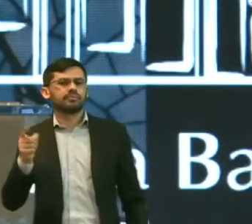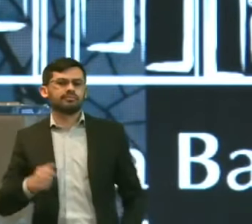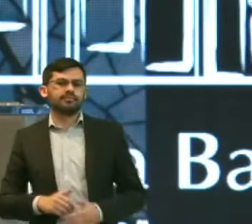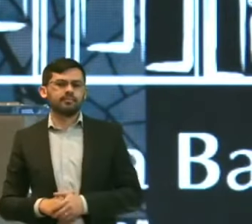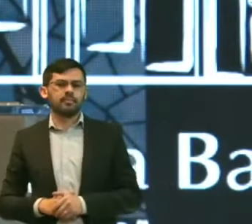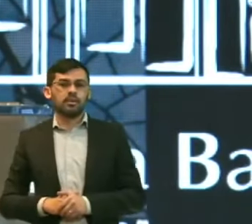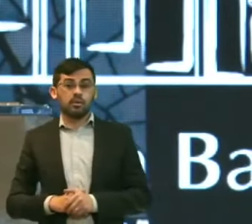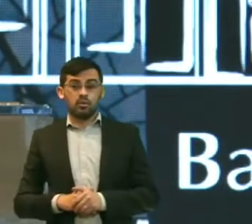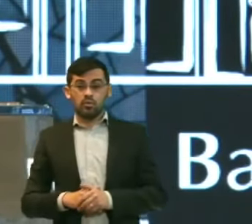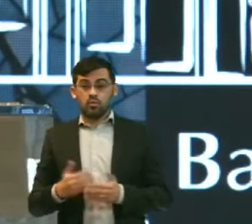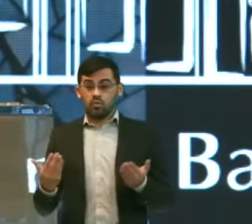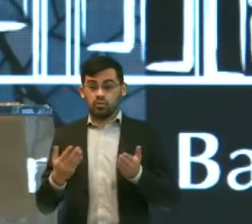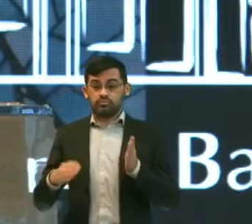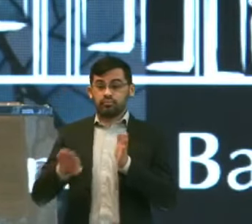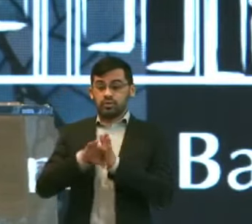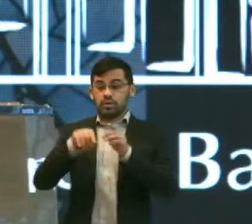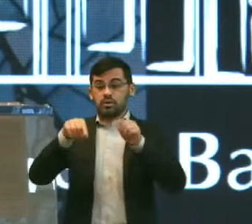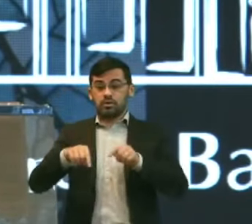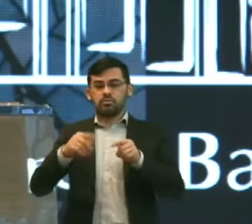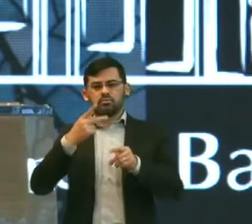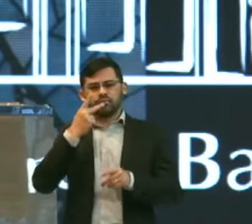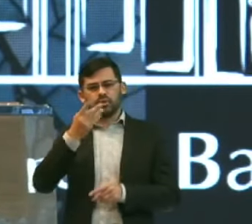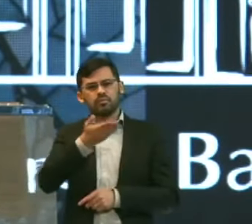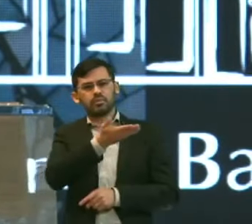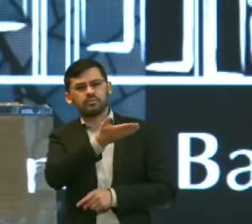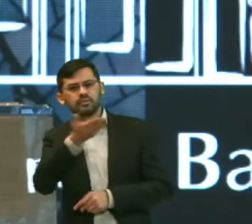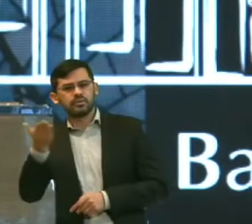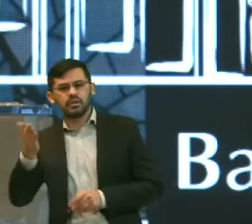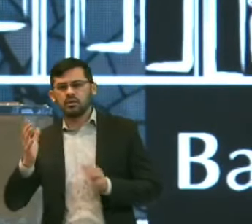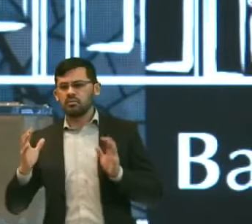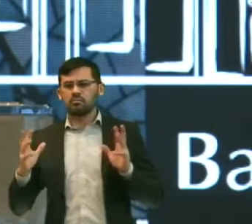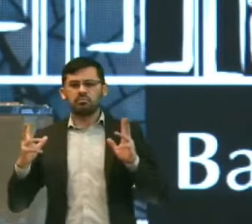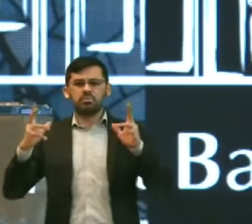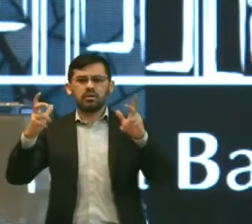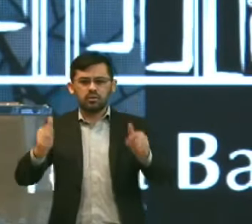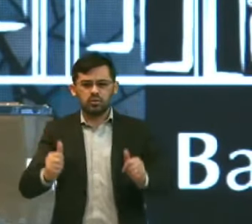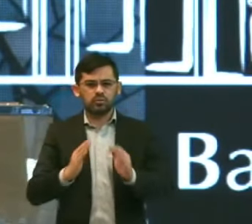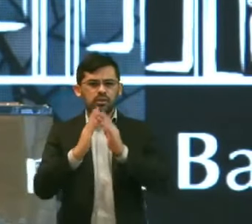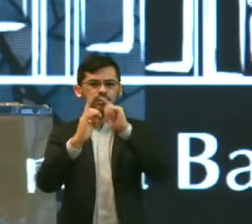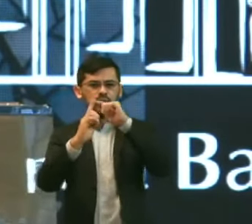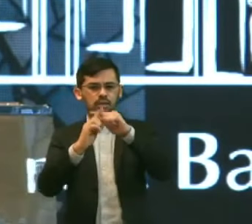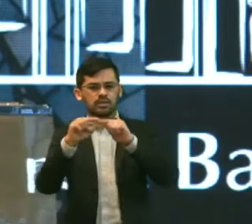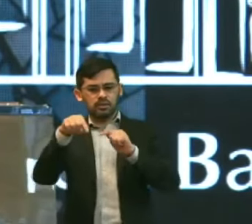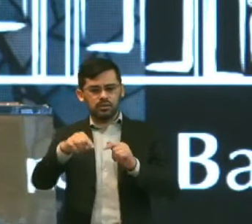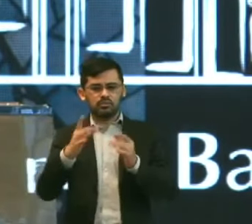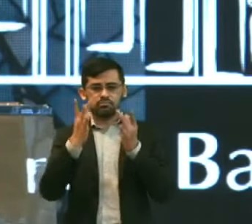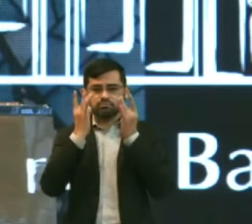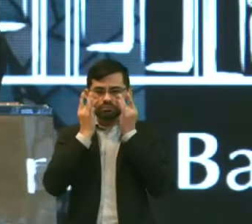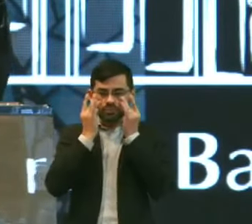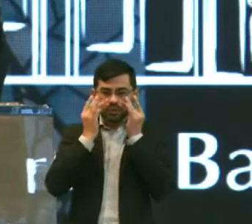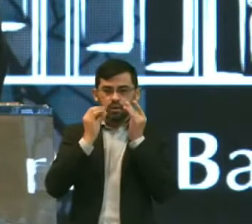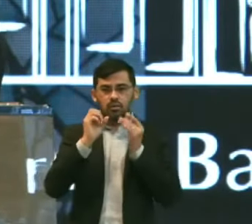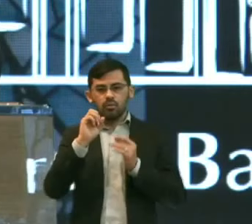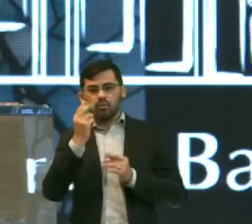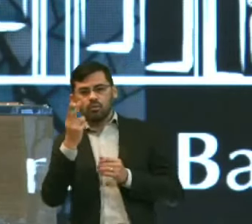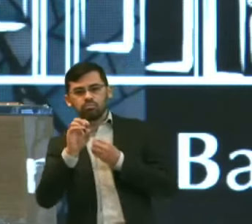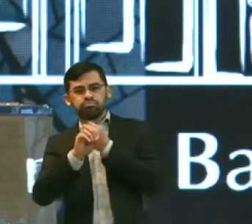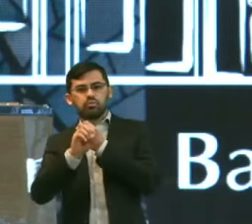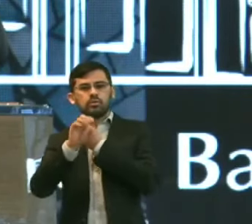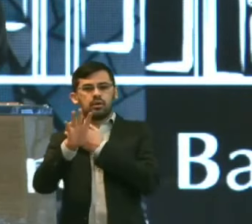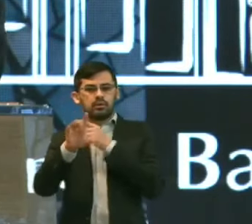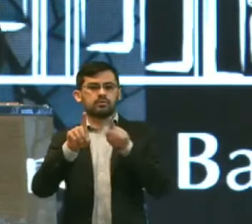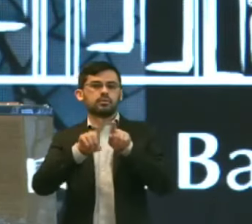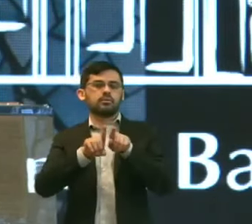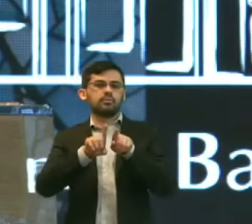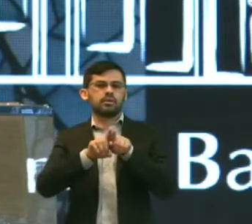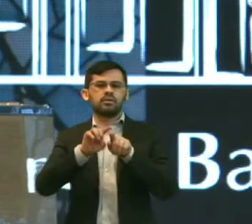Eu vim aqui Hoje dizer Para você E para toda a igreja Que está presente Aqui Que está Assistindo online